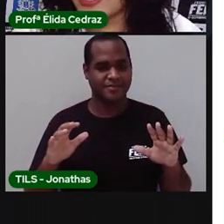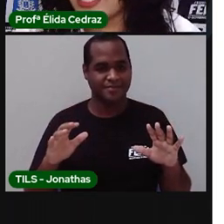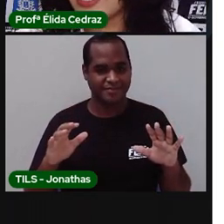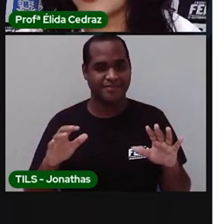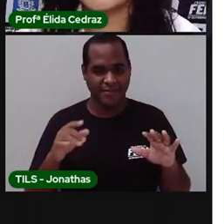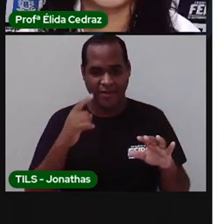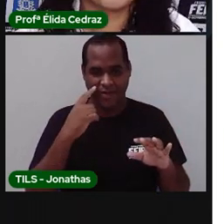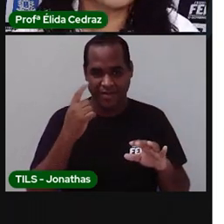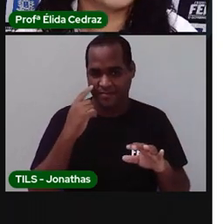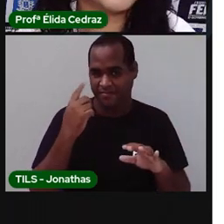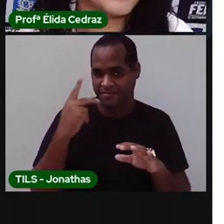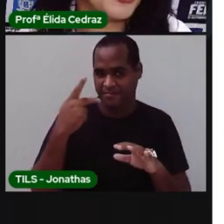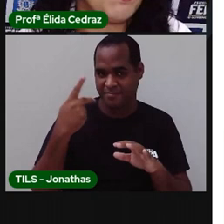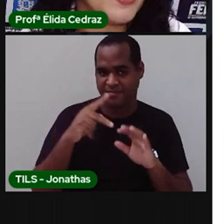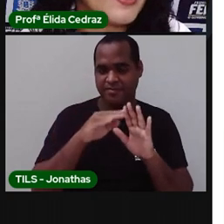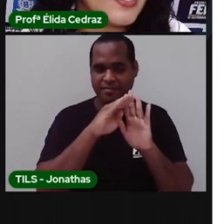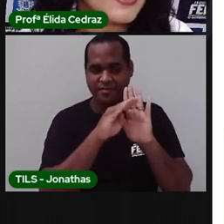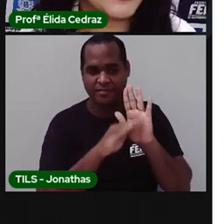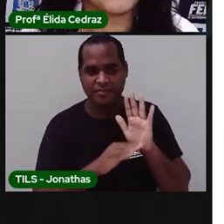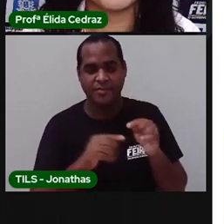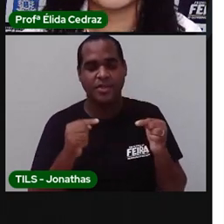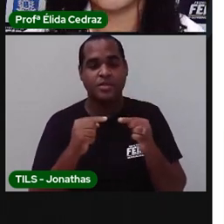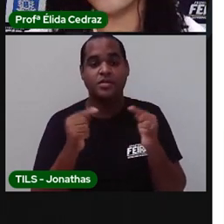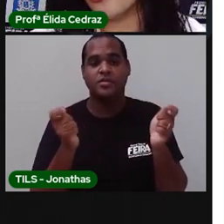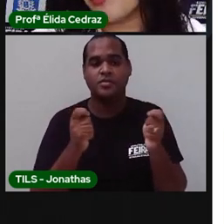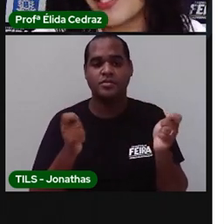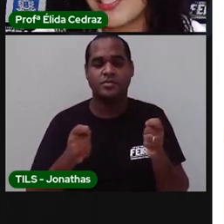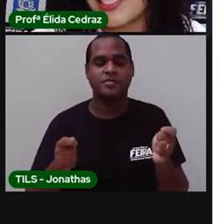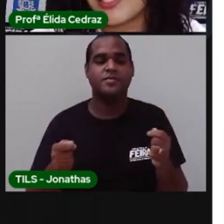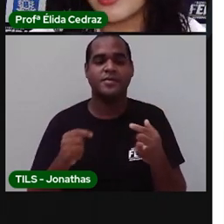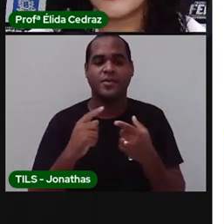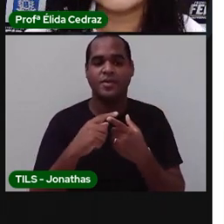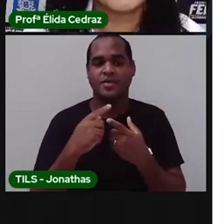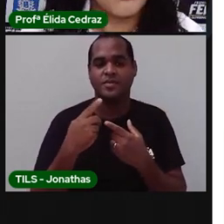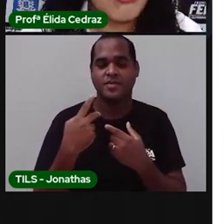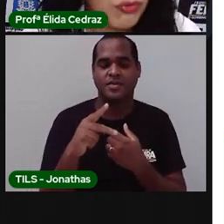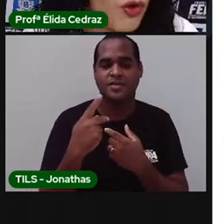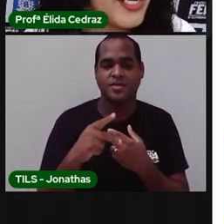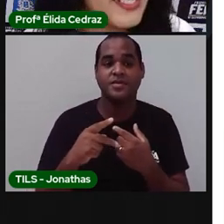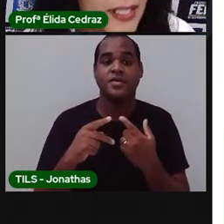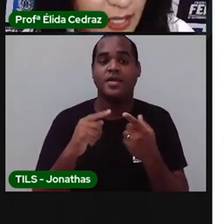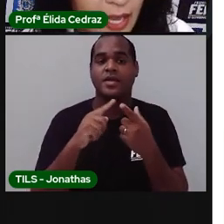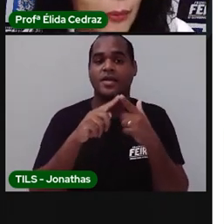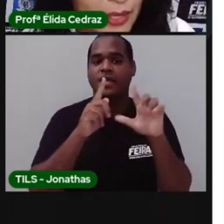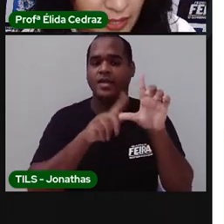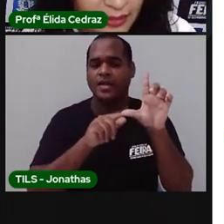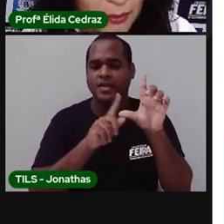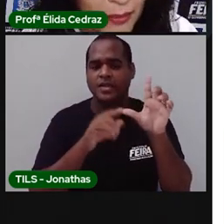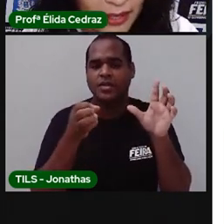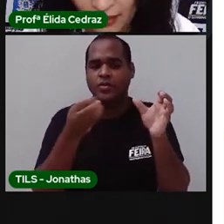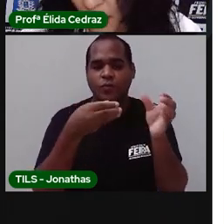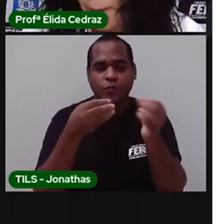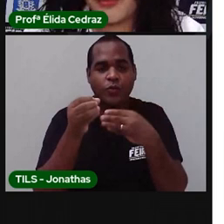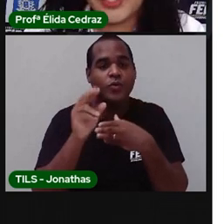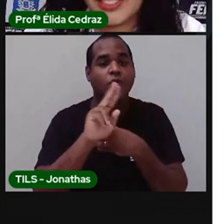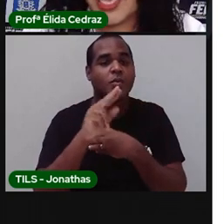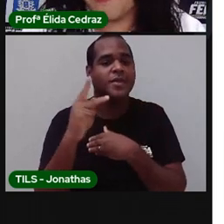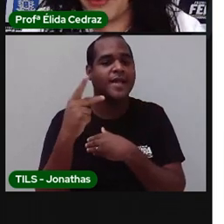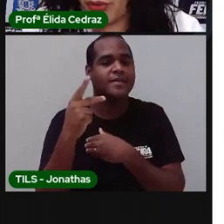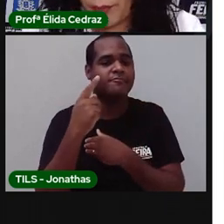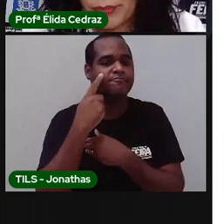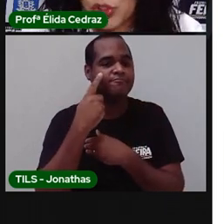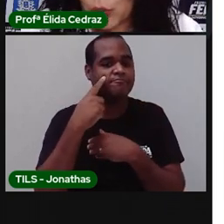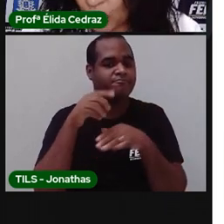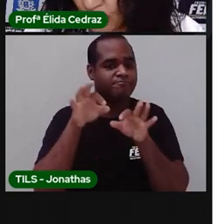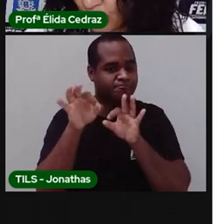das letras. Mas a gente precisa conhecer o nome das letrinhas fora dessa sequência também. Por isso